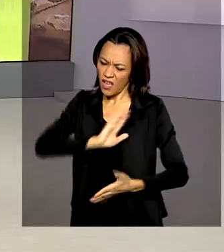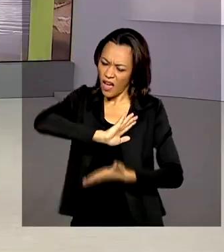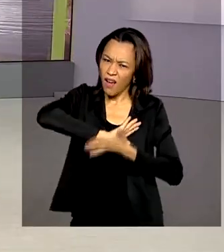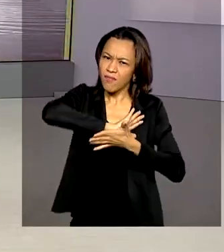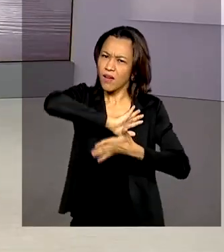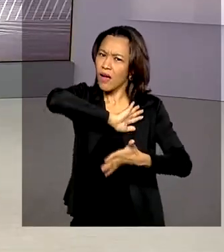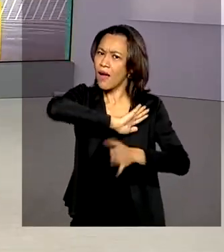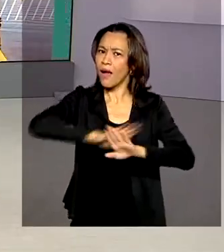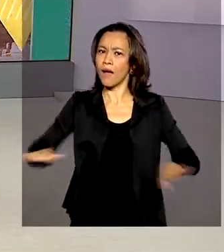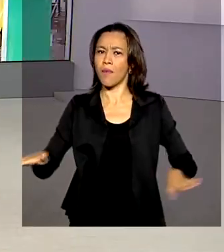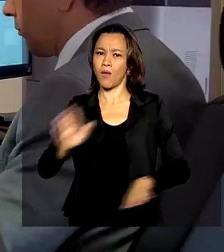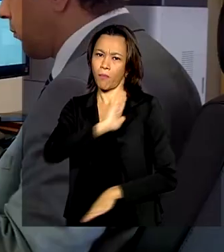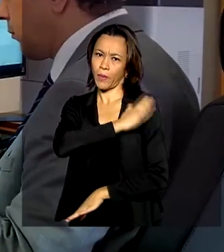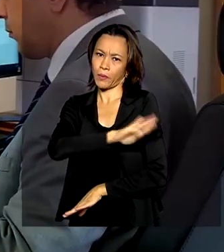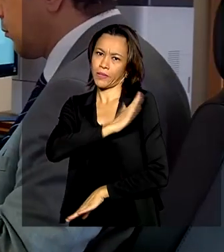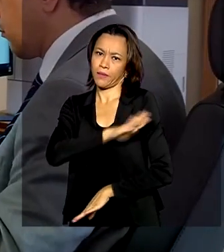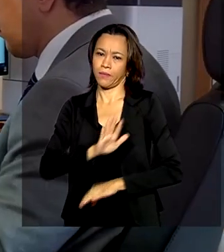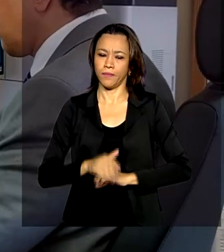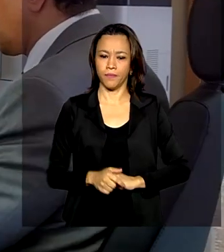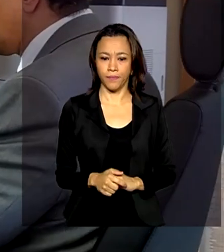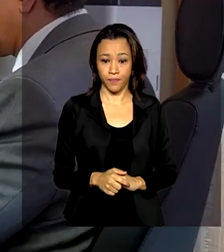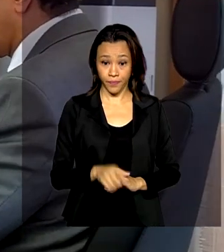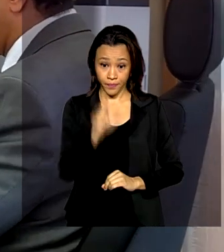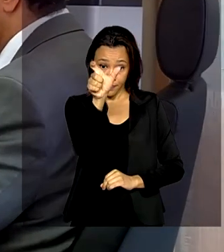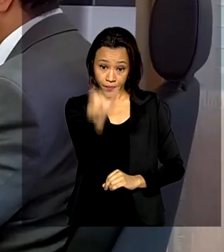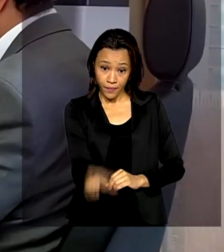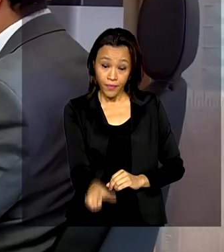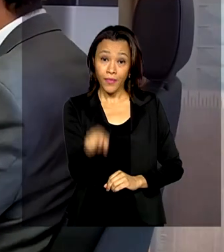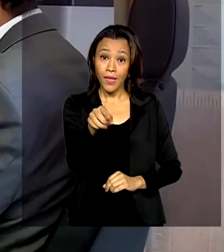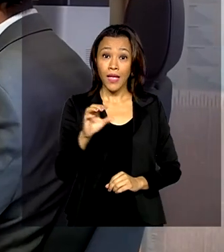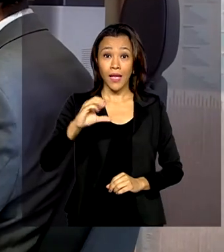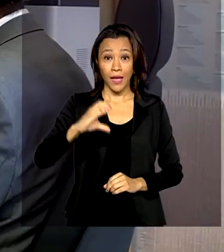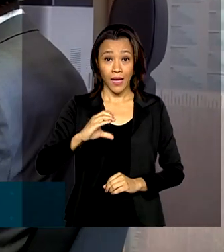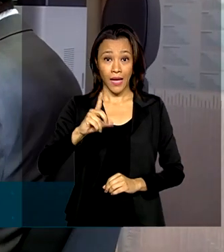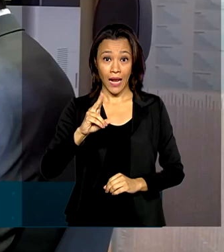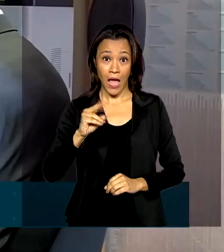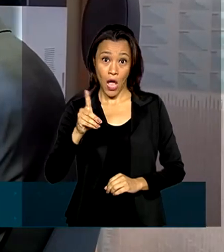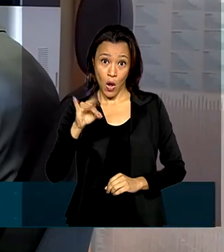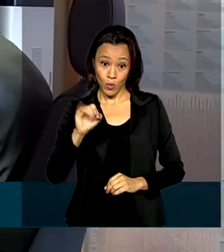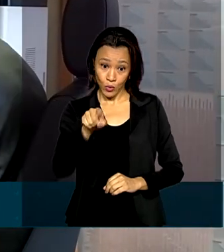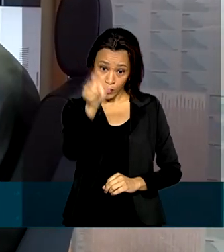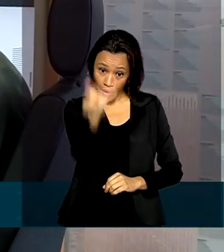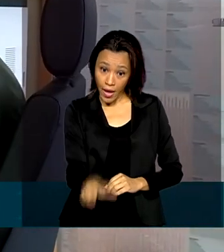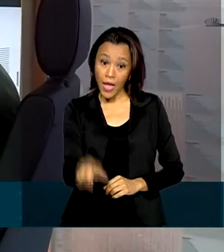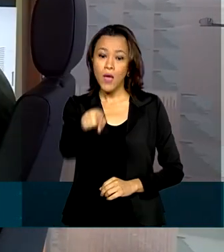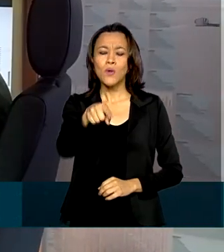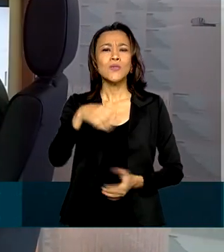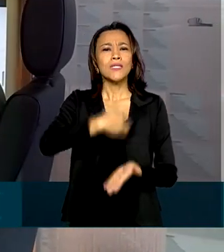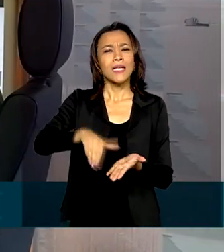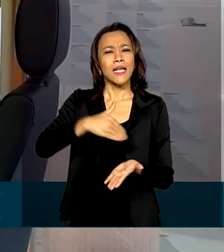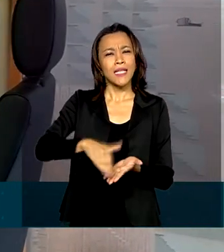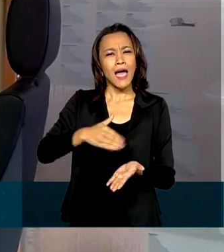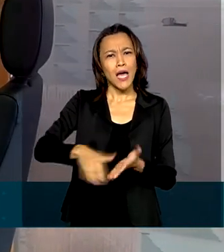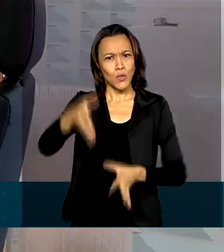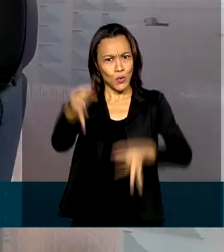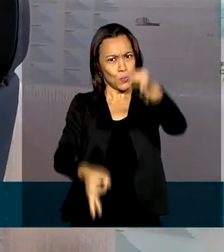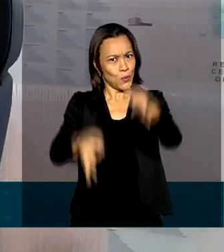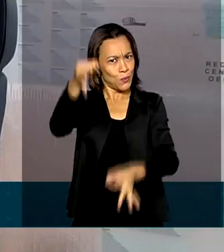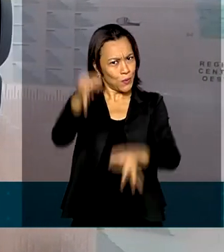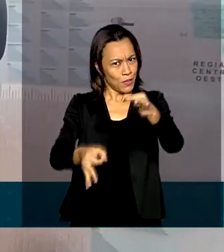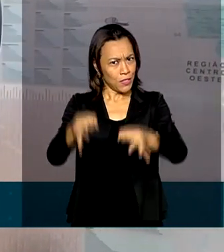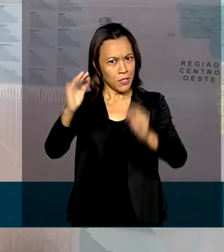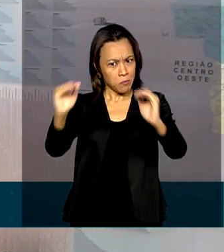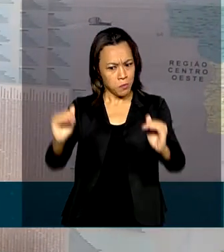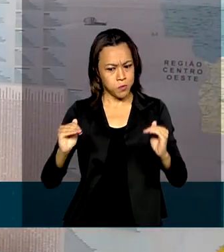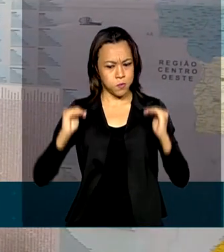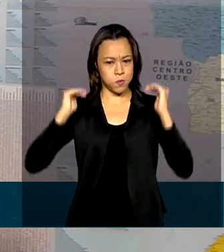preconceitos. Cláudio Panueiro é o secretário nacional de Justiça, cargo do alto escalão